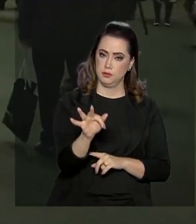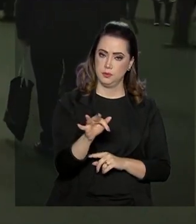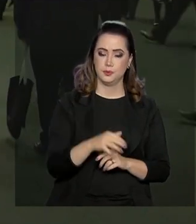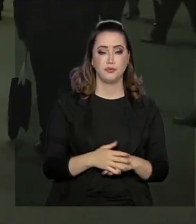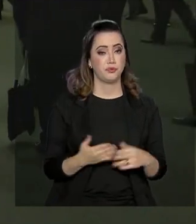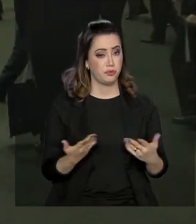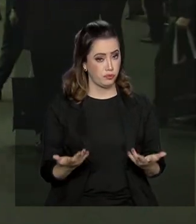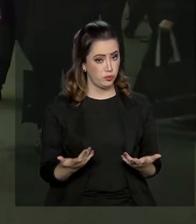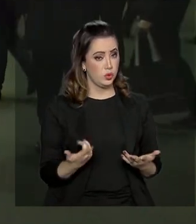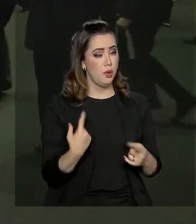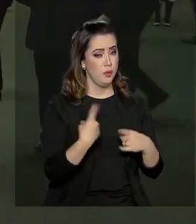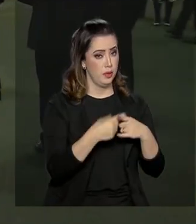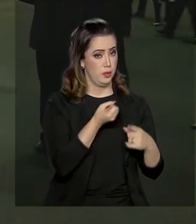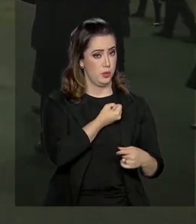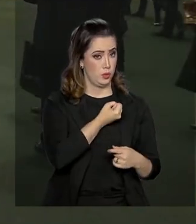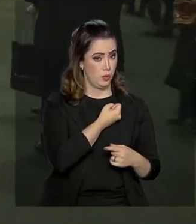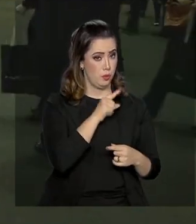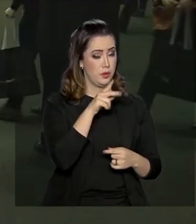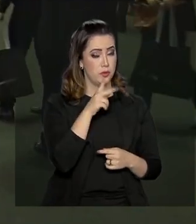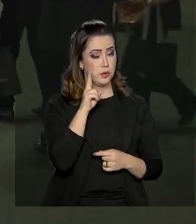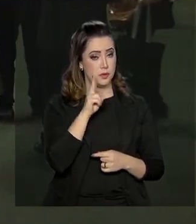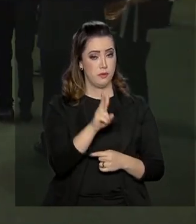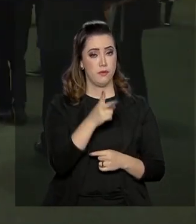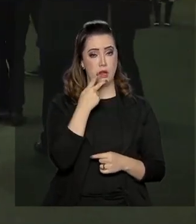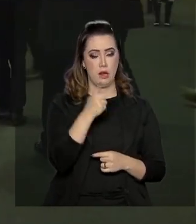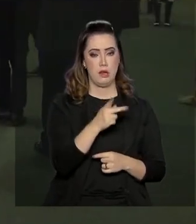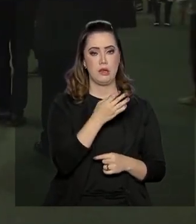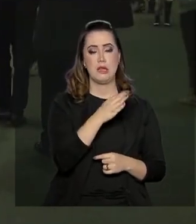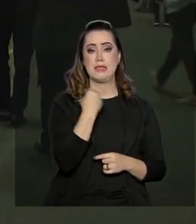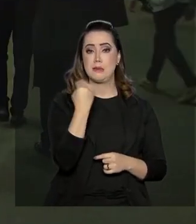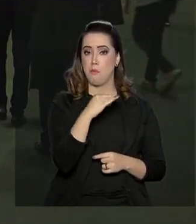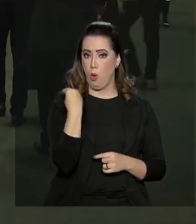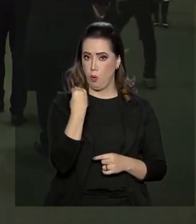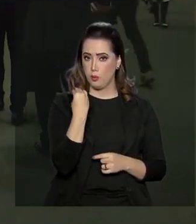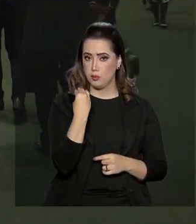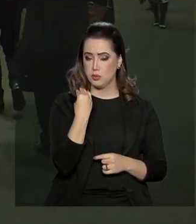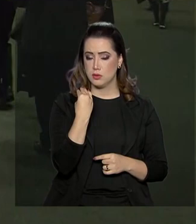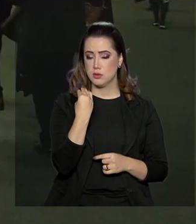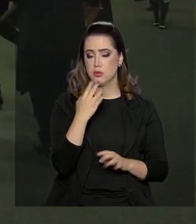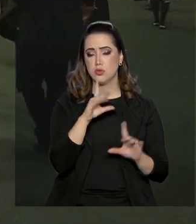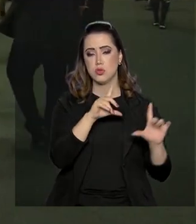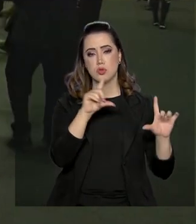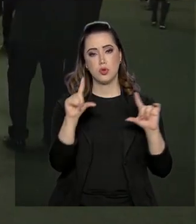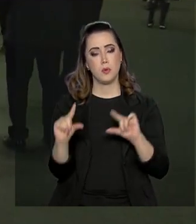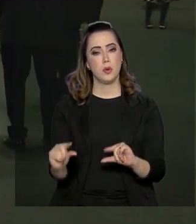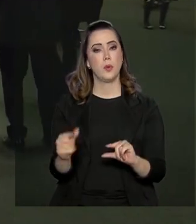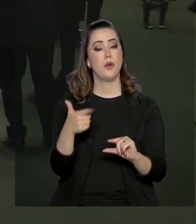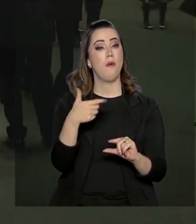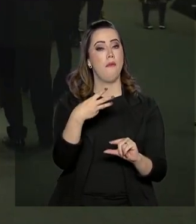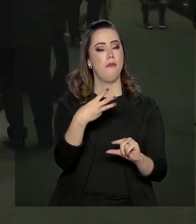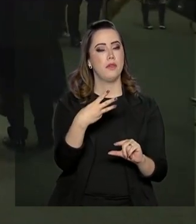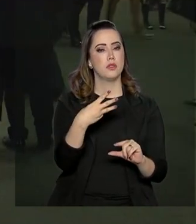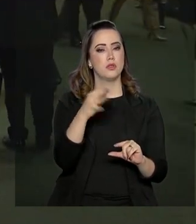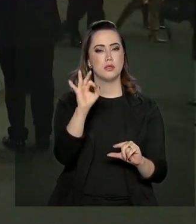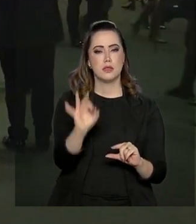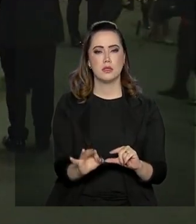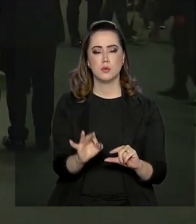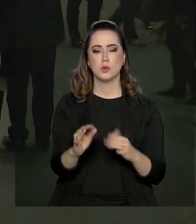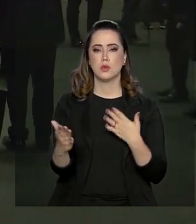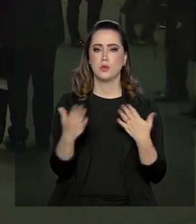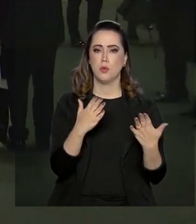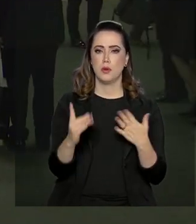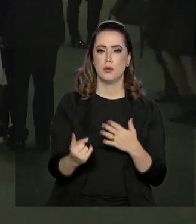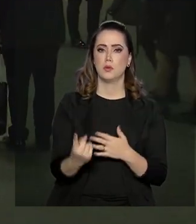Federal. De acordo com esses números, o número de homicídios, por exemplo, reduziu em 23% no primeiro bimestre de